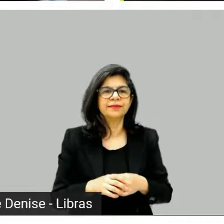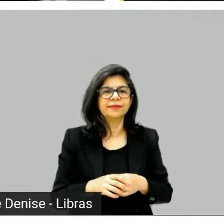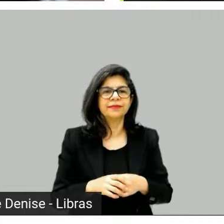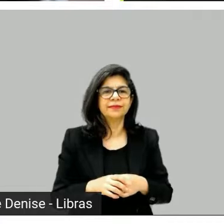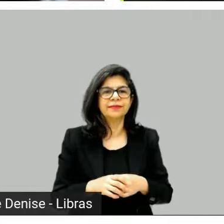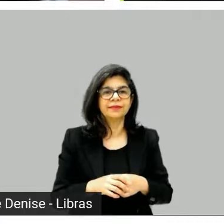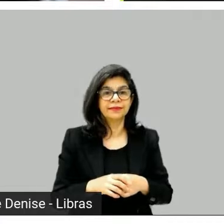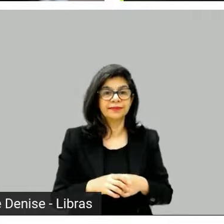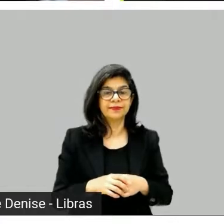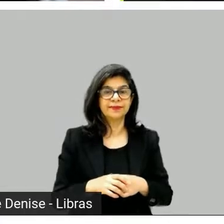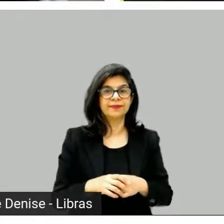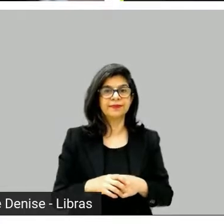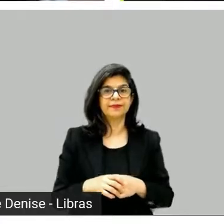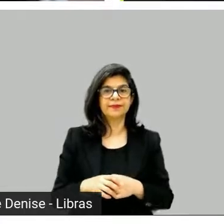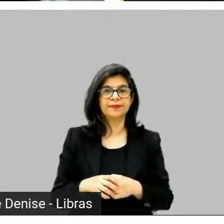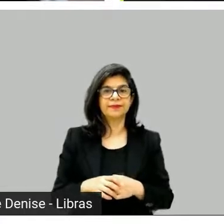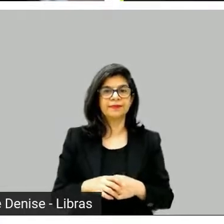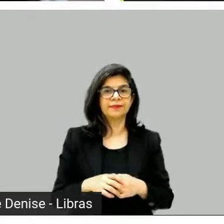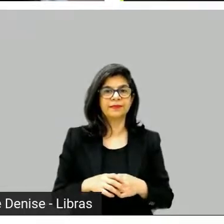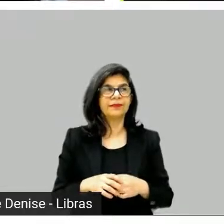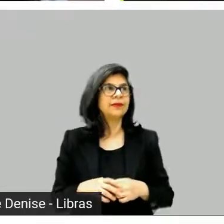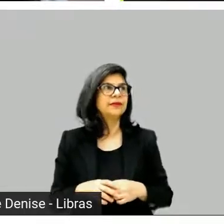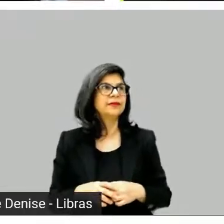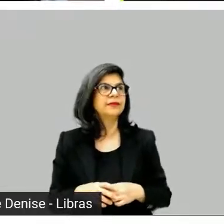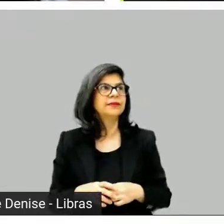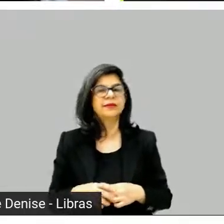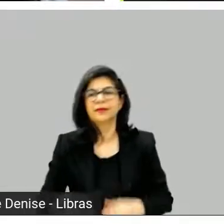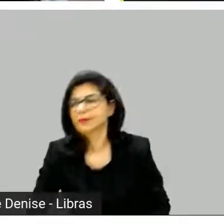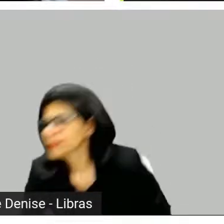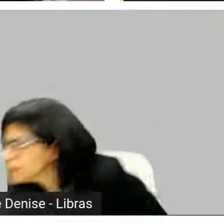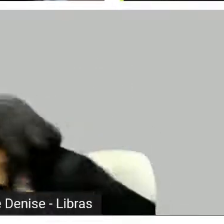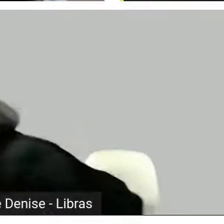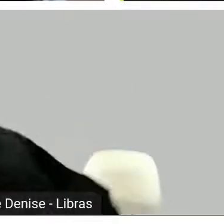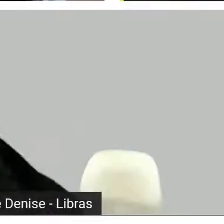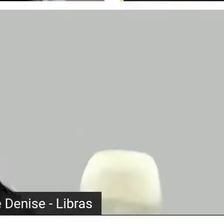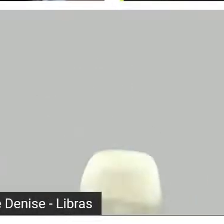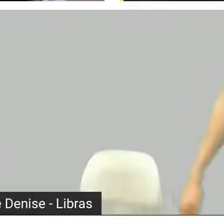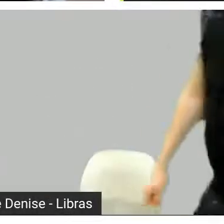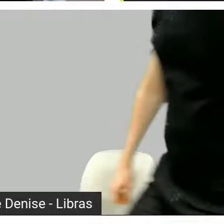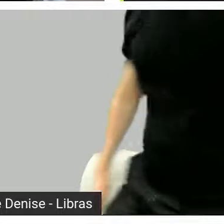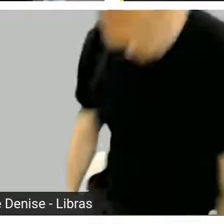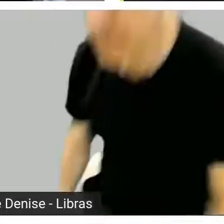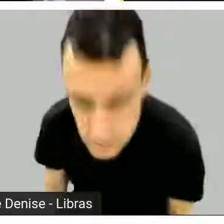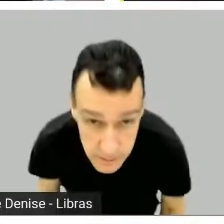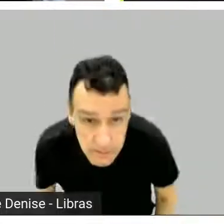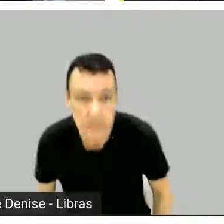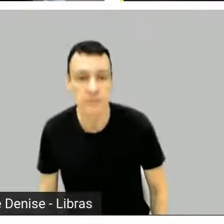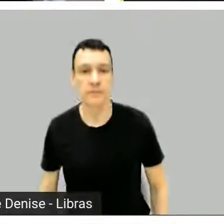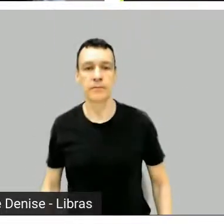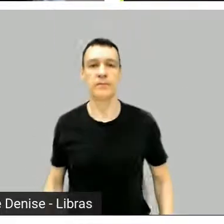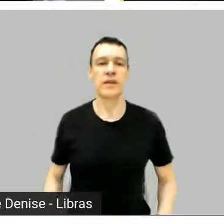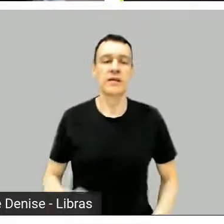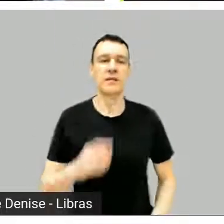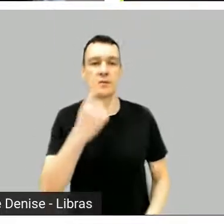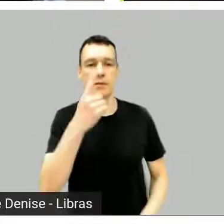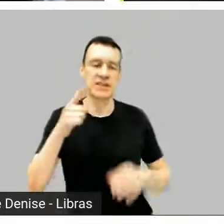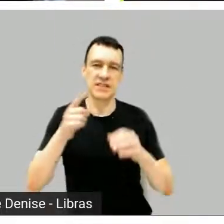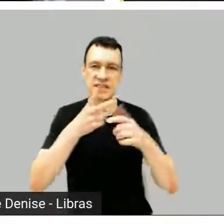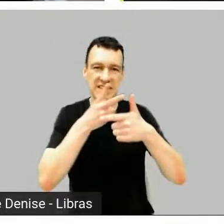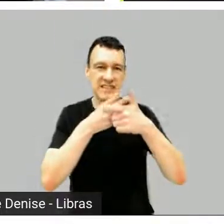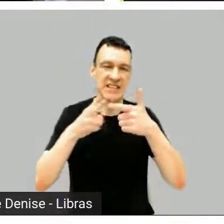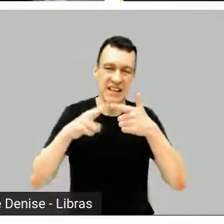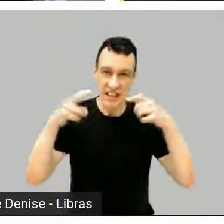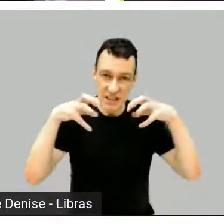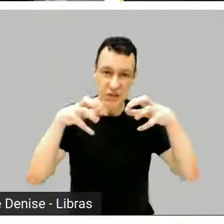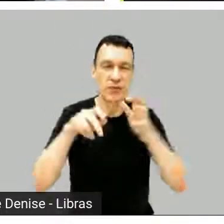o Servant, por exemplo, eu vi, não vi a segunda, mas a primeira temporada achei ótimo. É uma série de terror da Apple também.